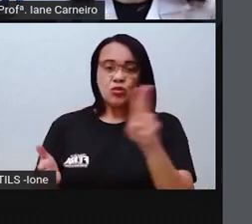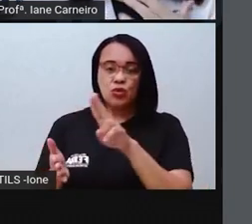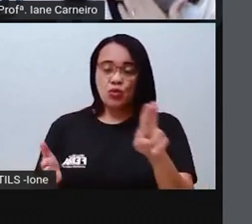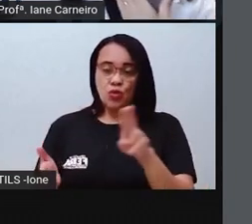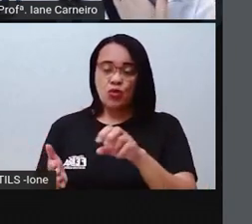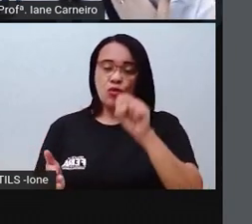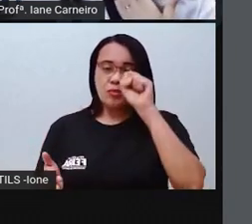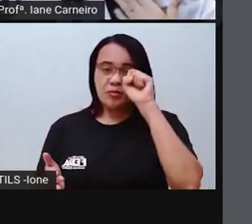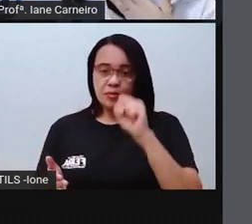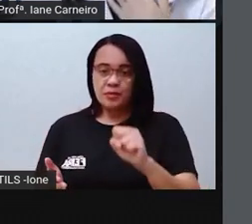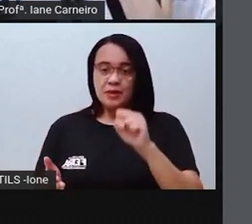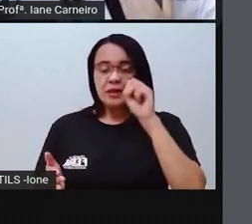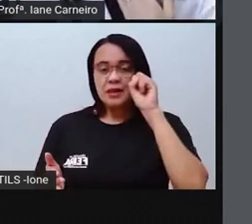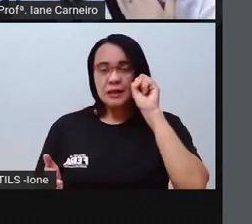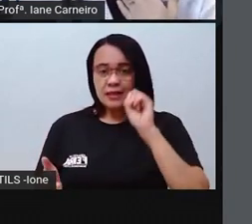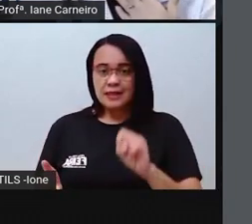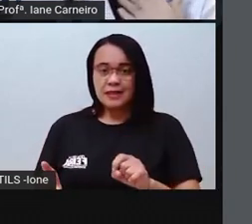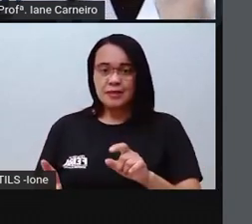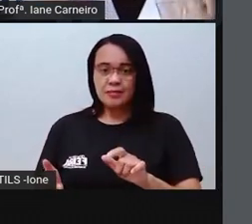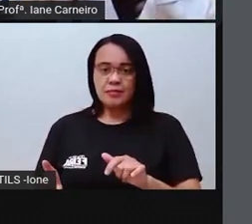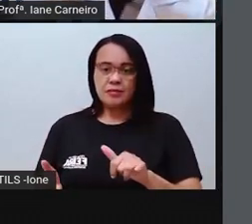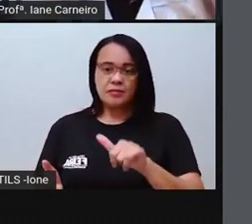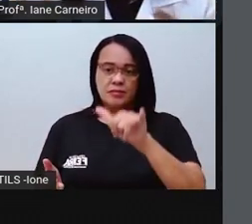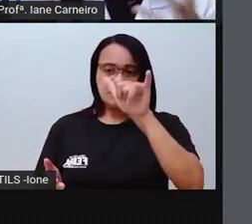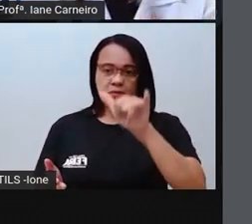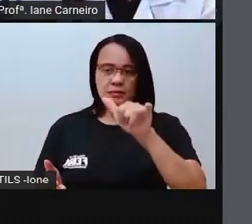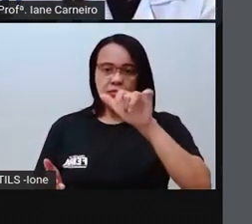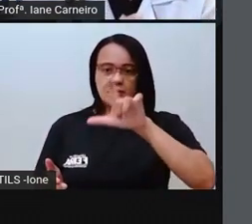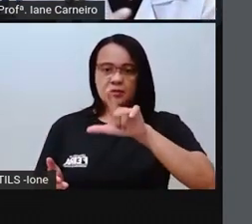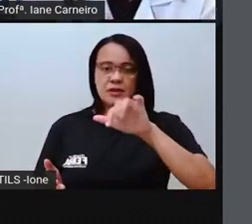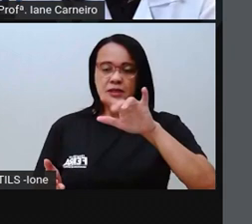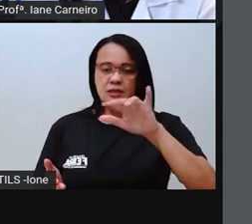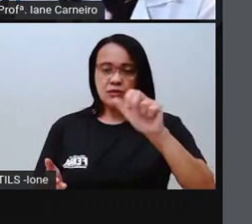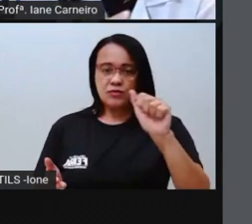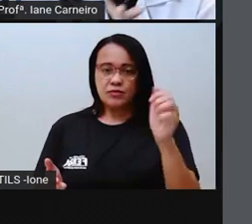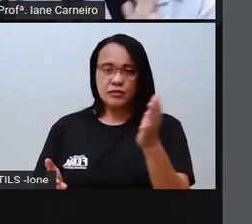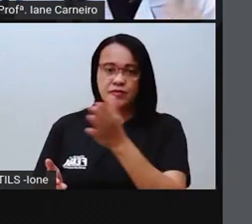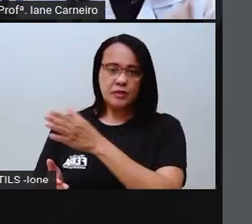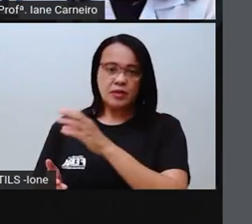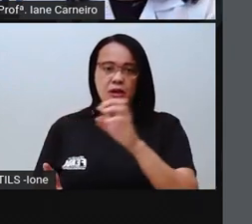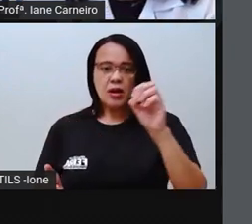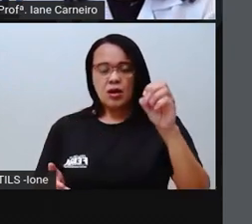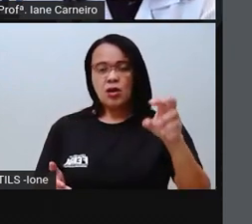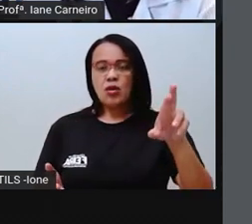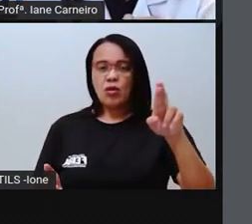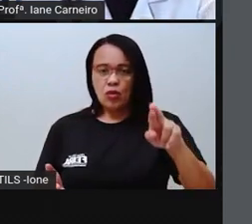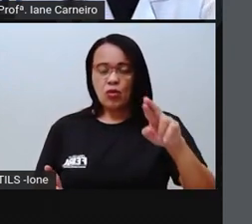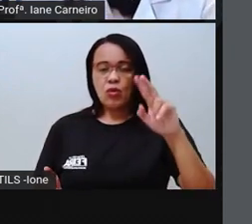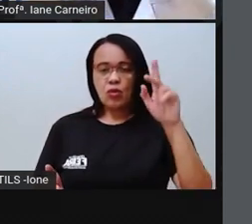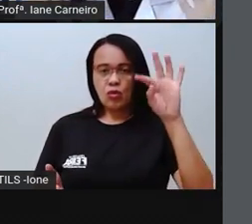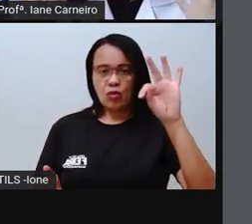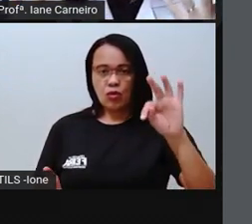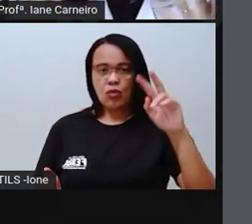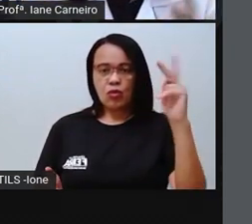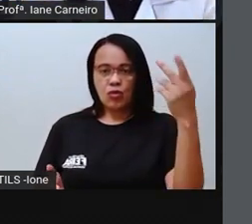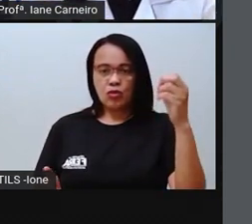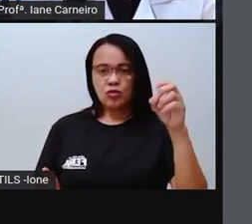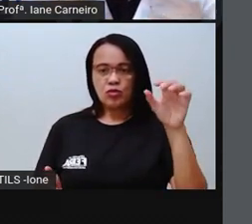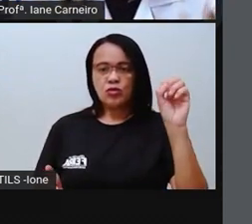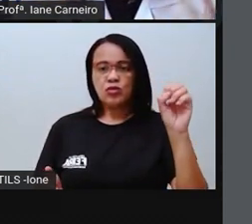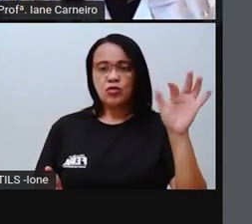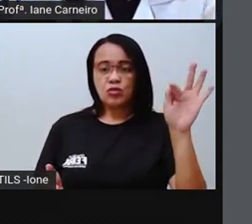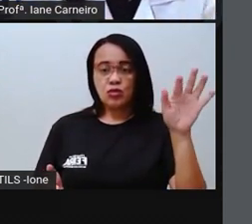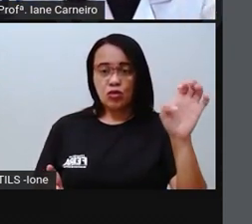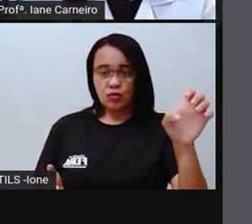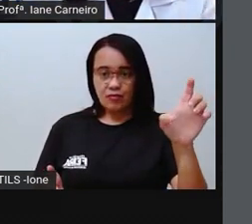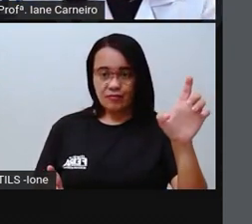bastante para criança. As histórias que ela escreve costumam ser bem engraçadas, né? E olha só o